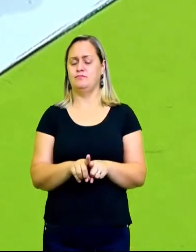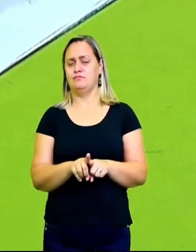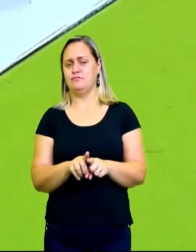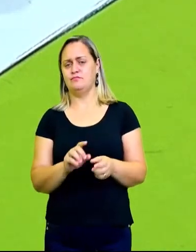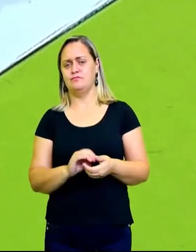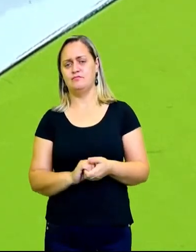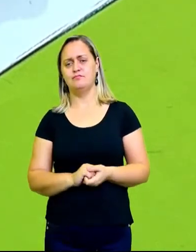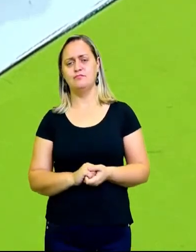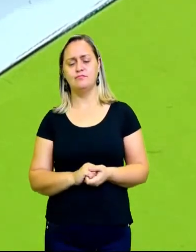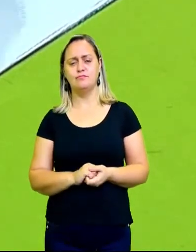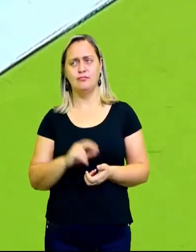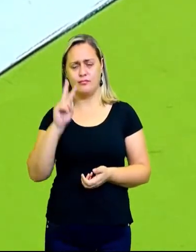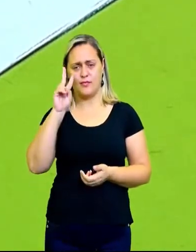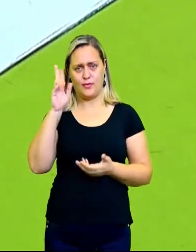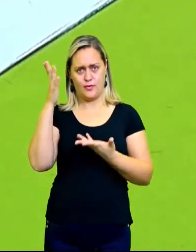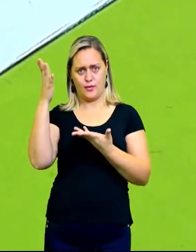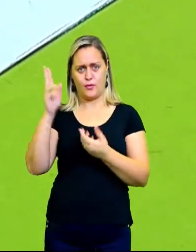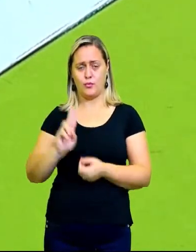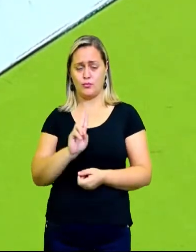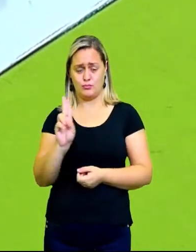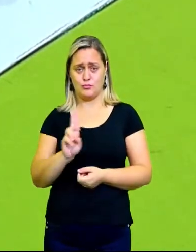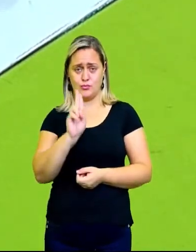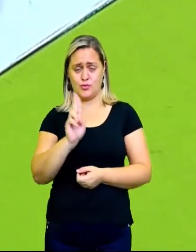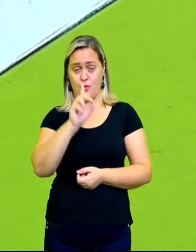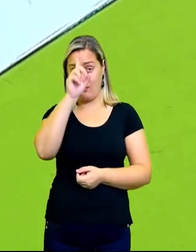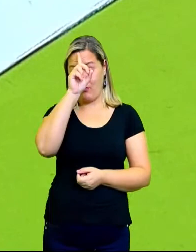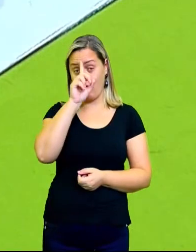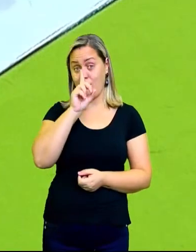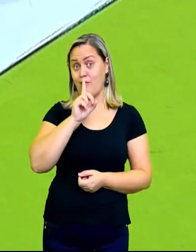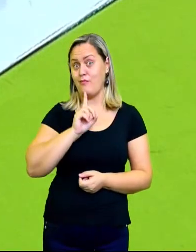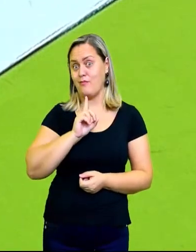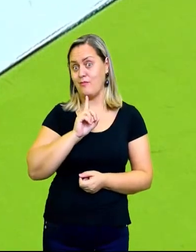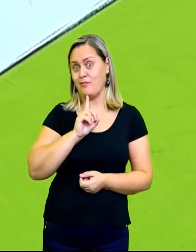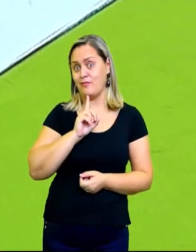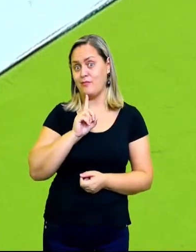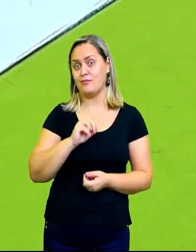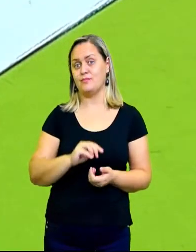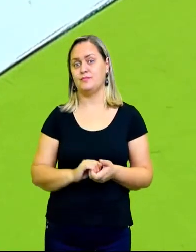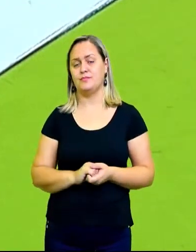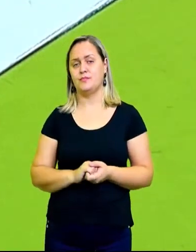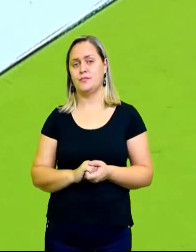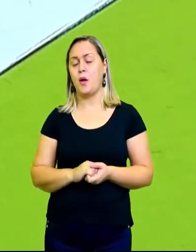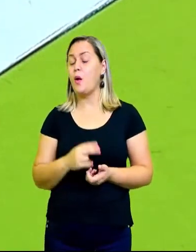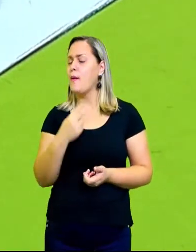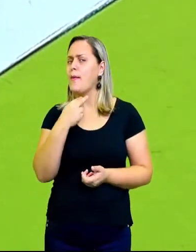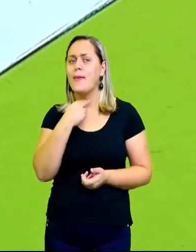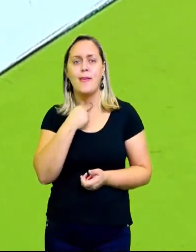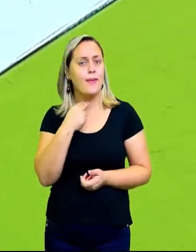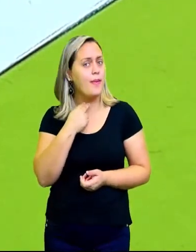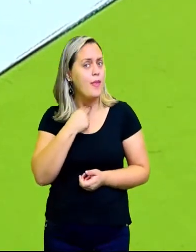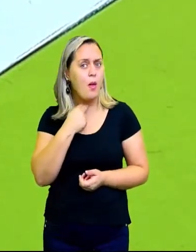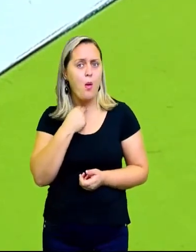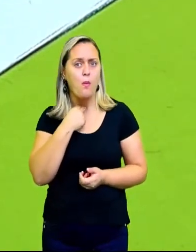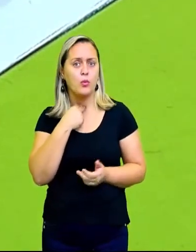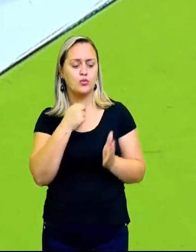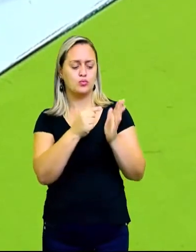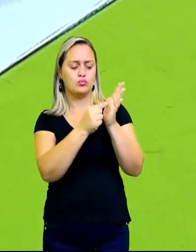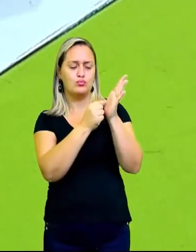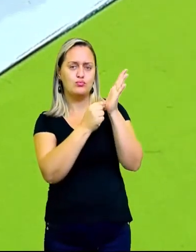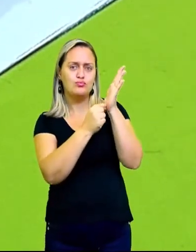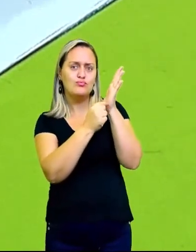Aí você vai, não caia na tentação de riscar, são só pontos.